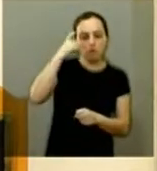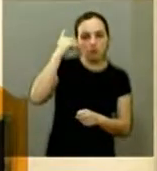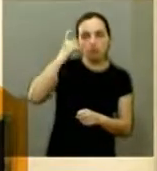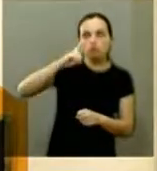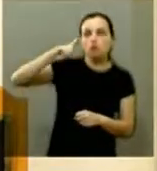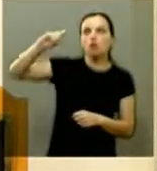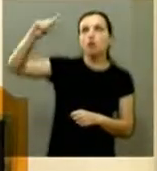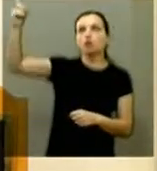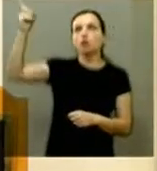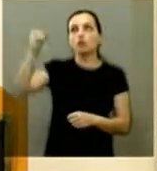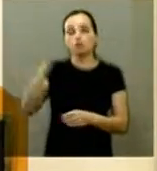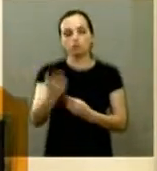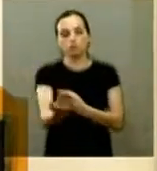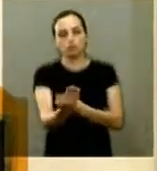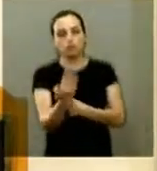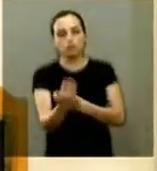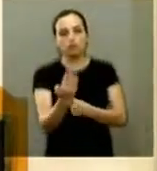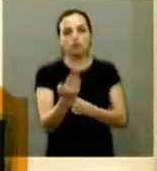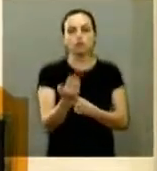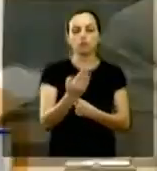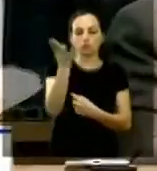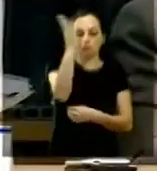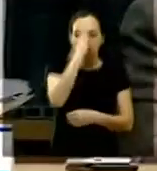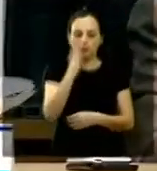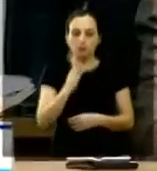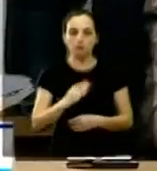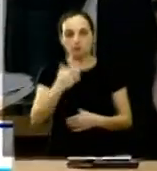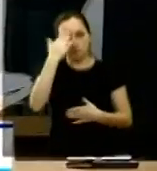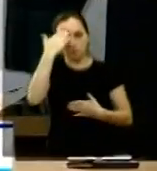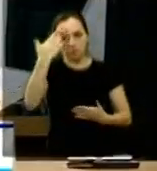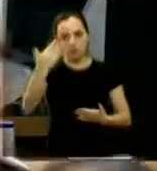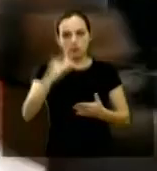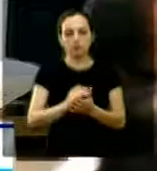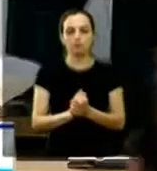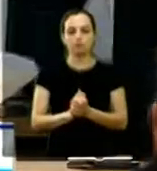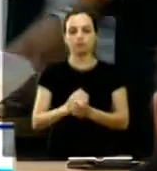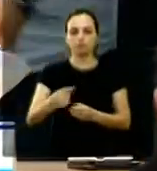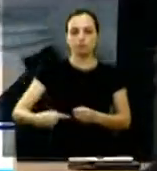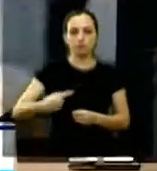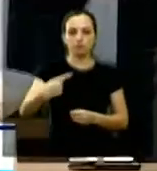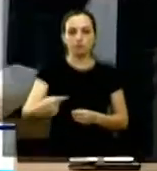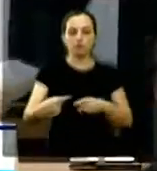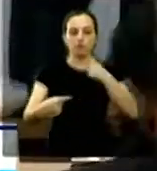brasileiro no domingo obrigado nosso vereador inscrito vereador Elias Chediek